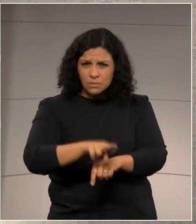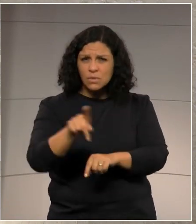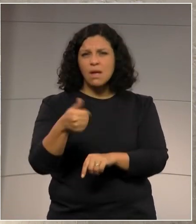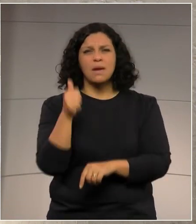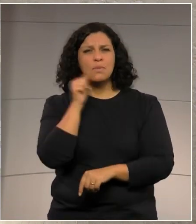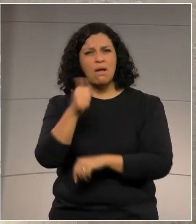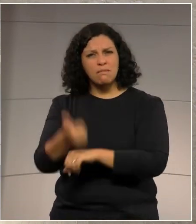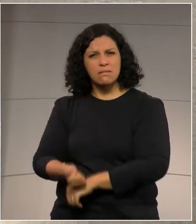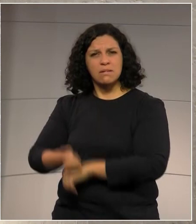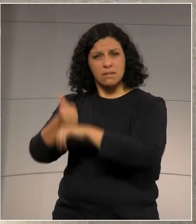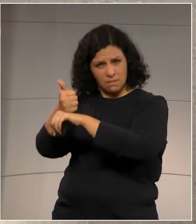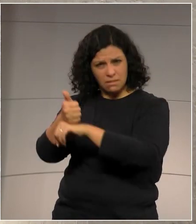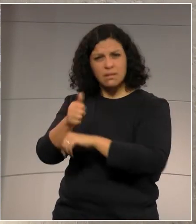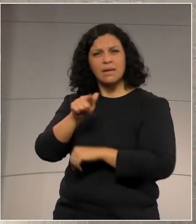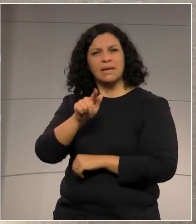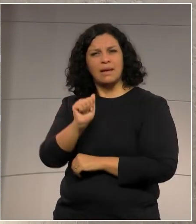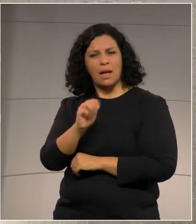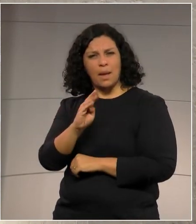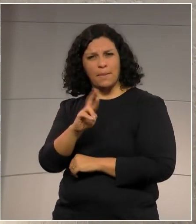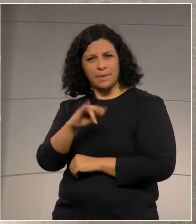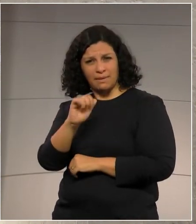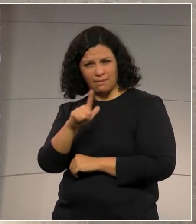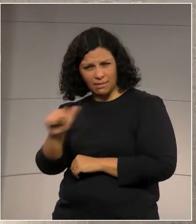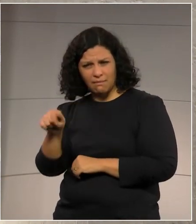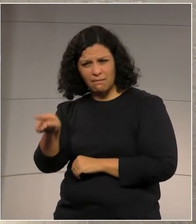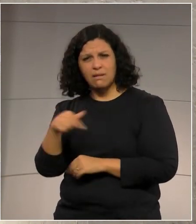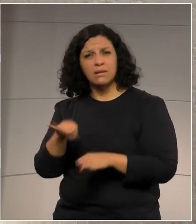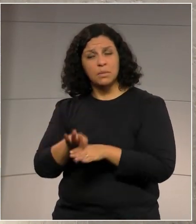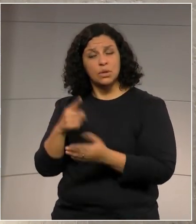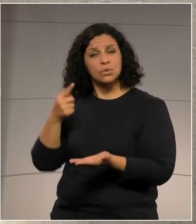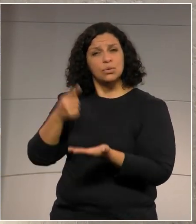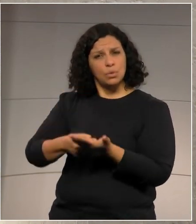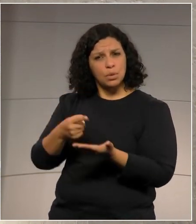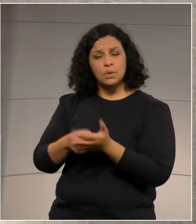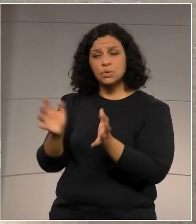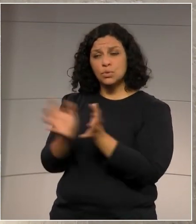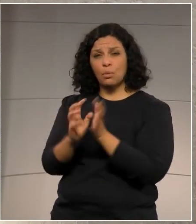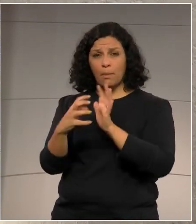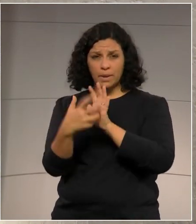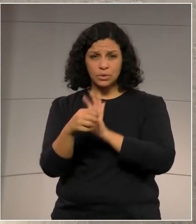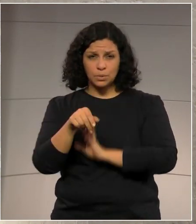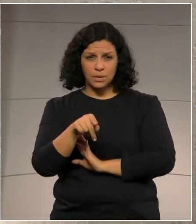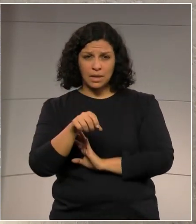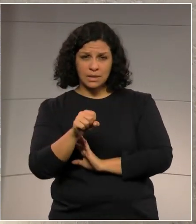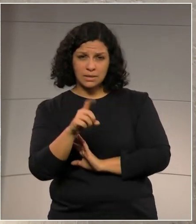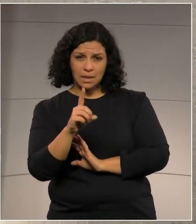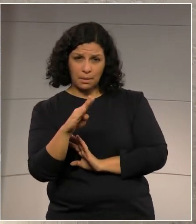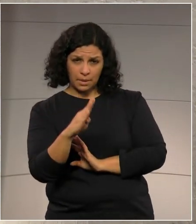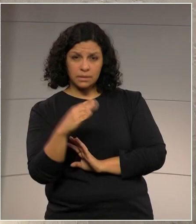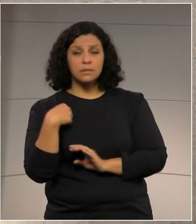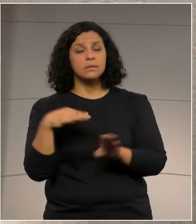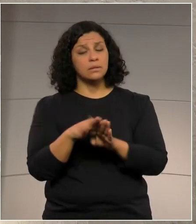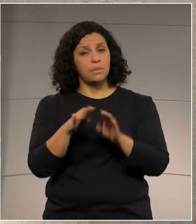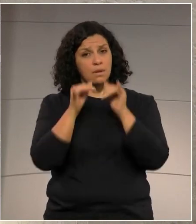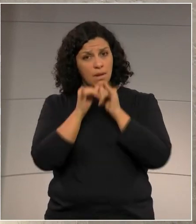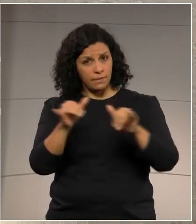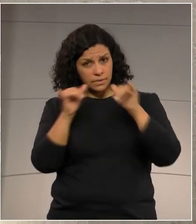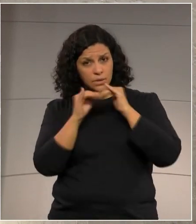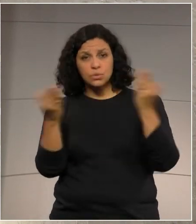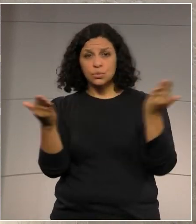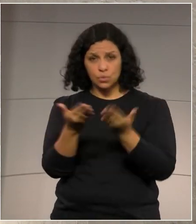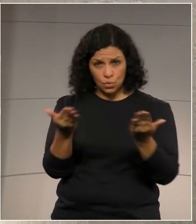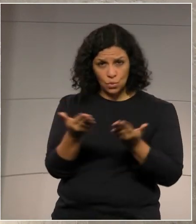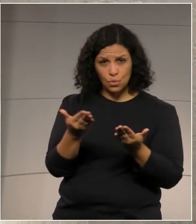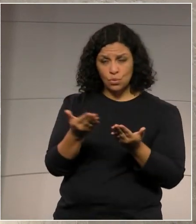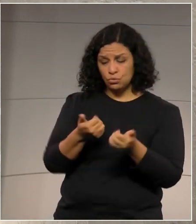Então fica aqui também o nosso compromisso do PSDB. E só uma informação antes de encerrar, presidente. No dia de